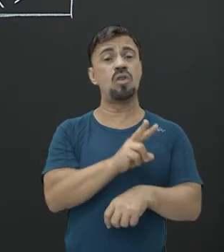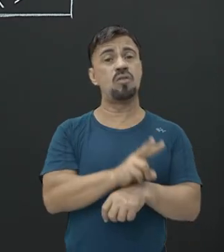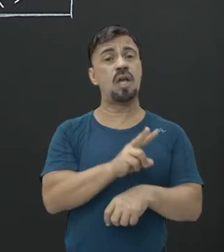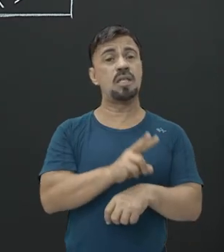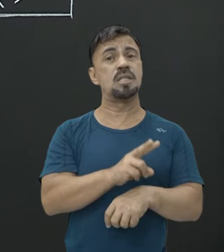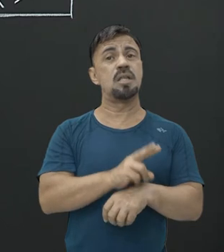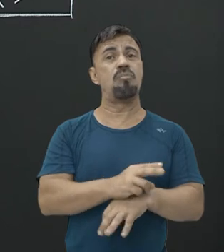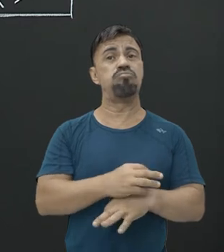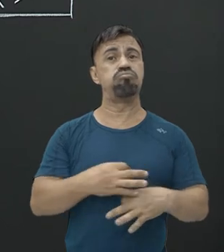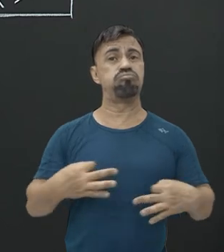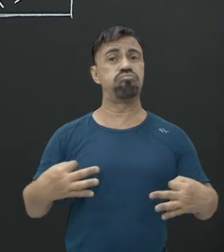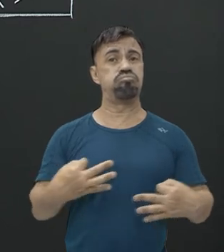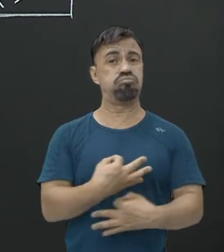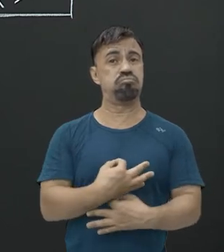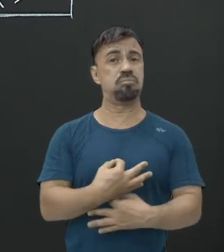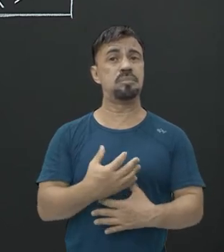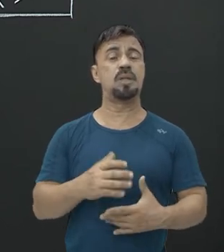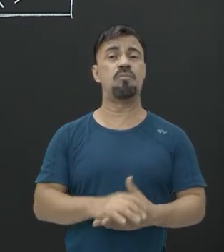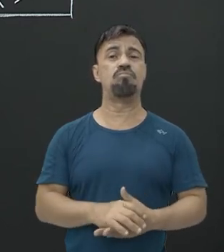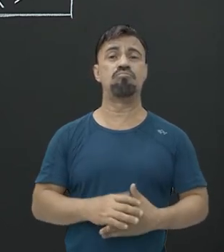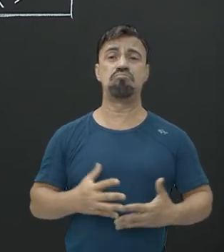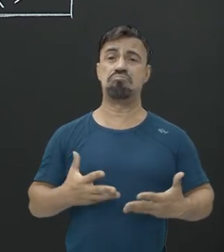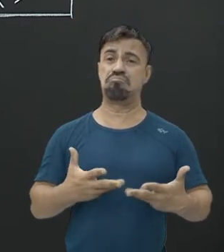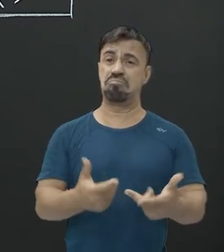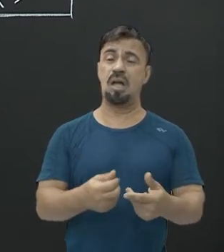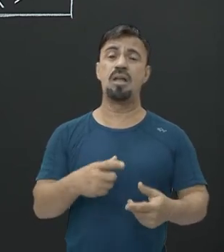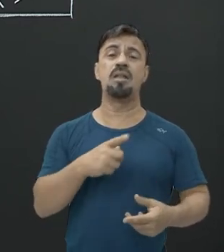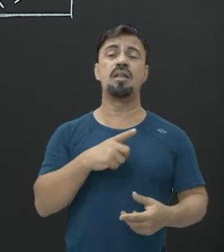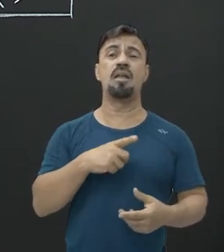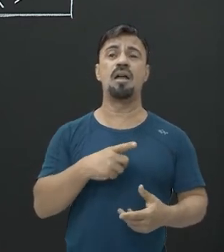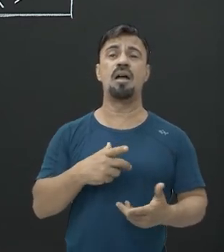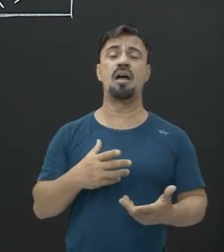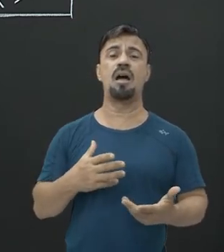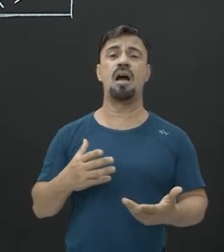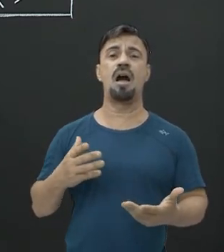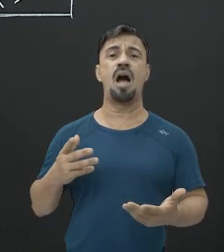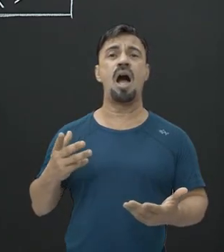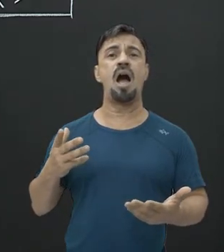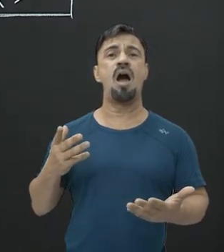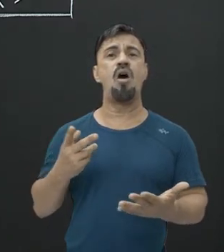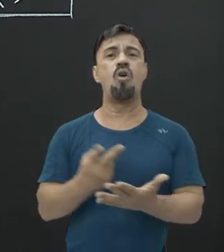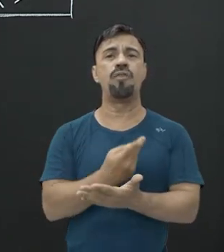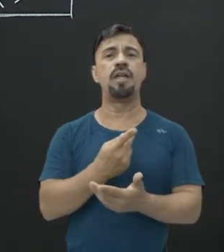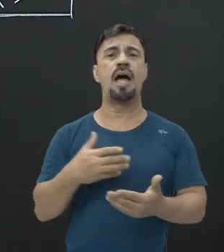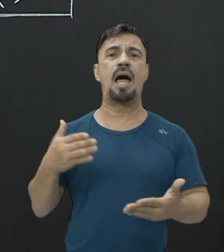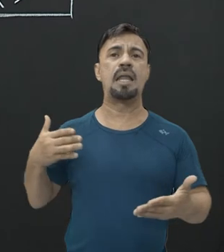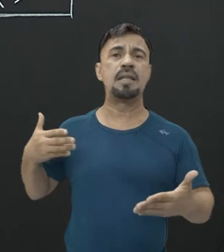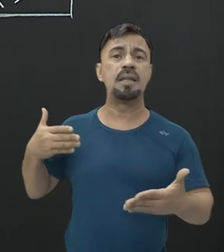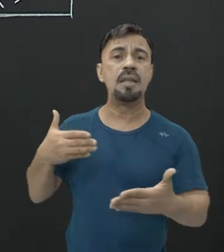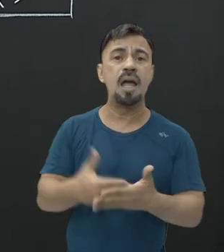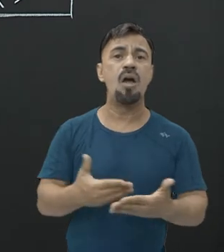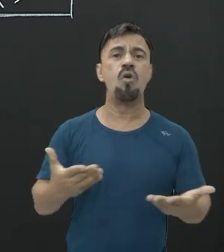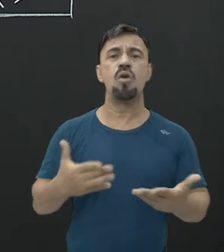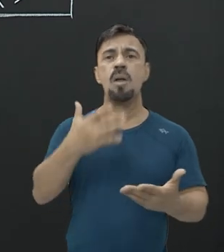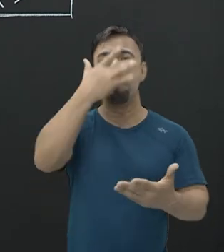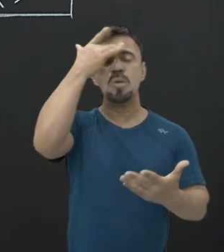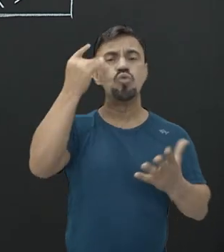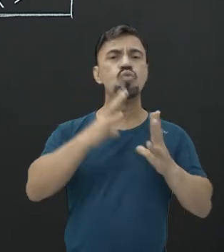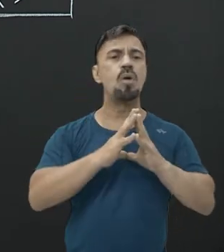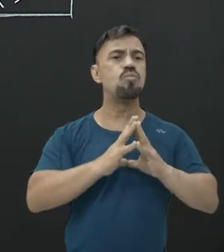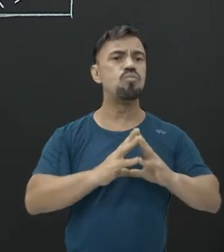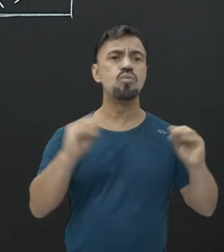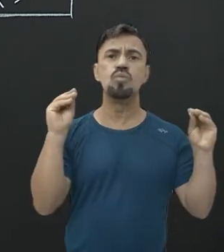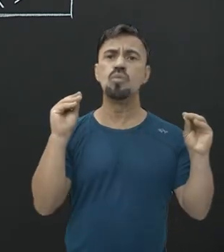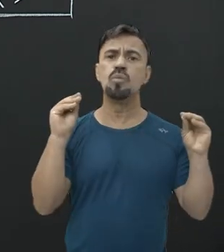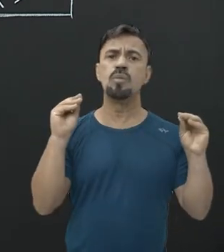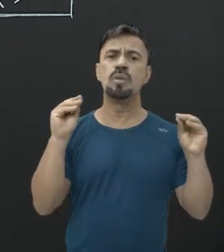ou mumificação. Esses seres, eles vão, isso acontece até hoje, né? Muitas vezes pessoas desaparecem. E